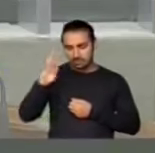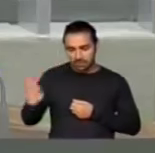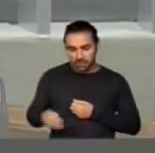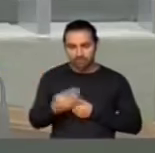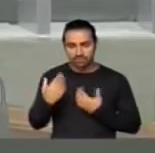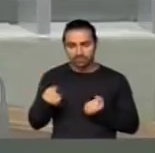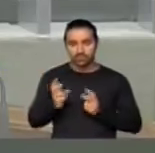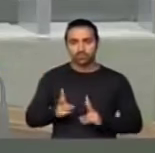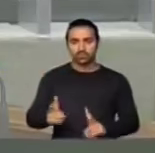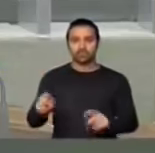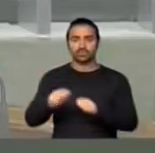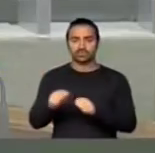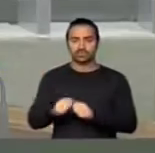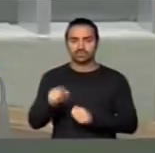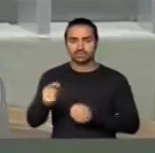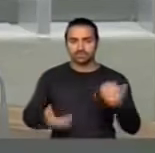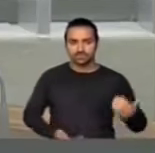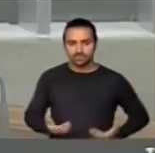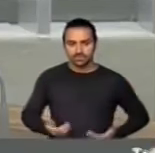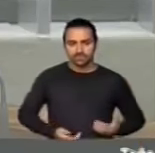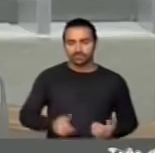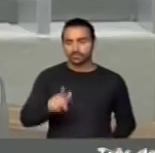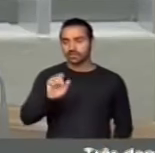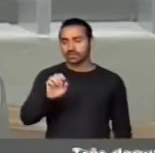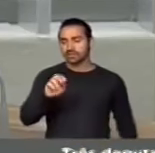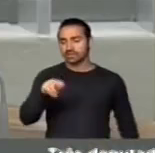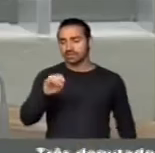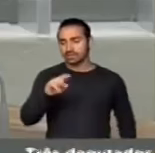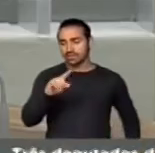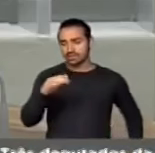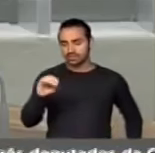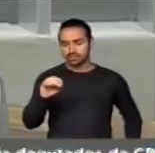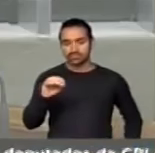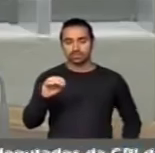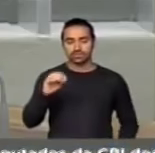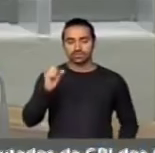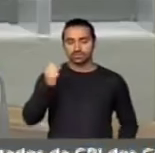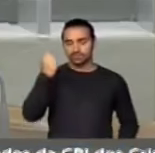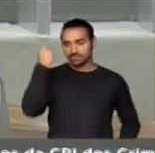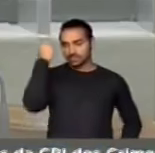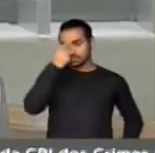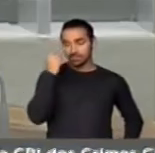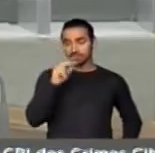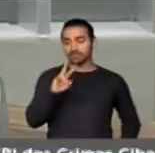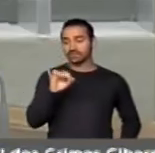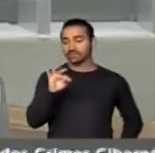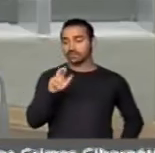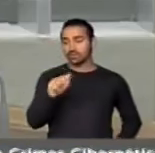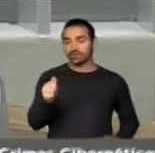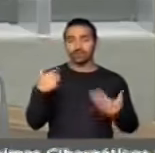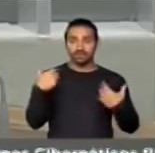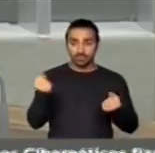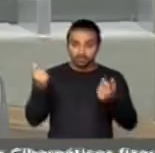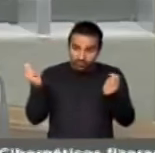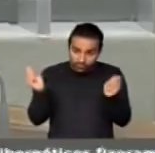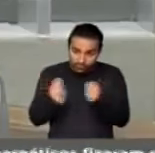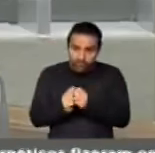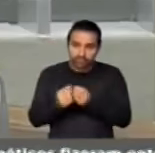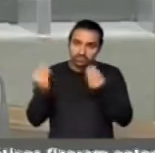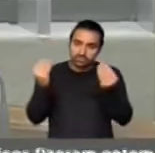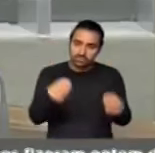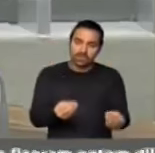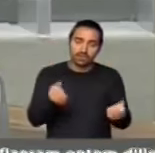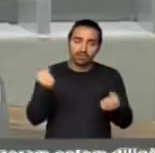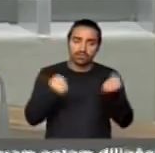prestando esse serviço. Ao Genésio, prefeito de Santa Vitória, que sou majoritário, estaremos juntos entregando o carro aí